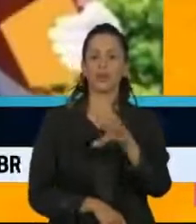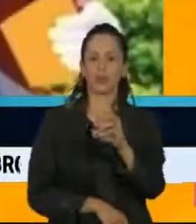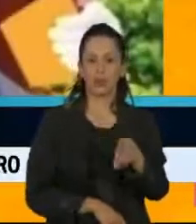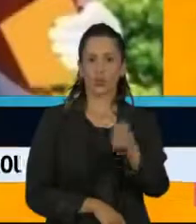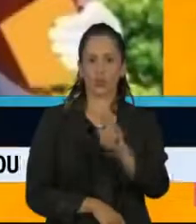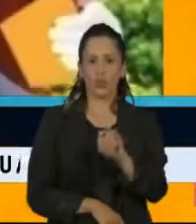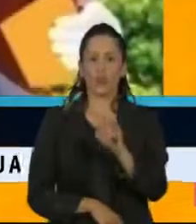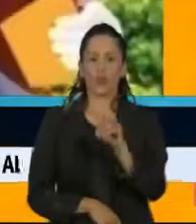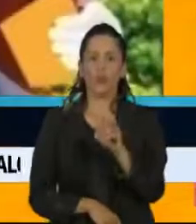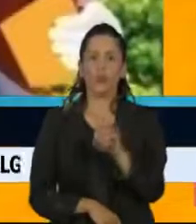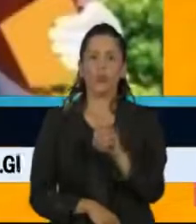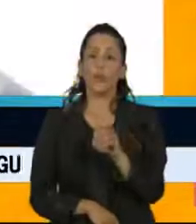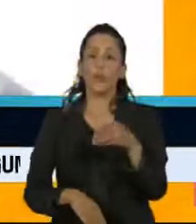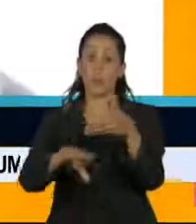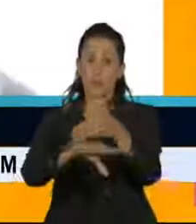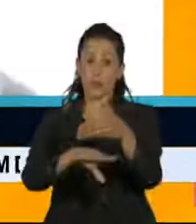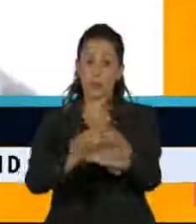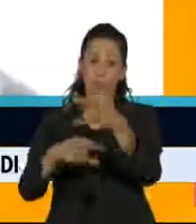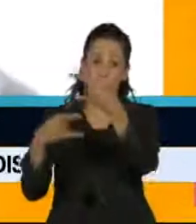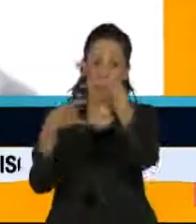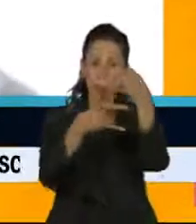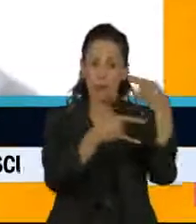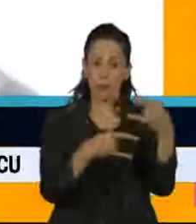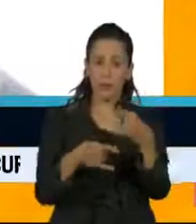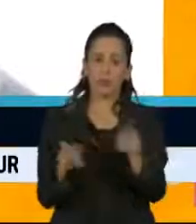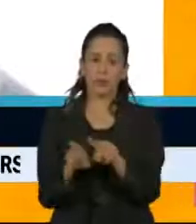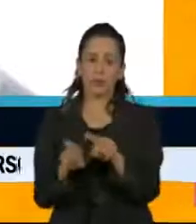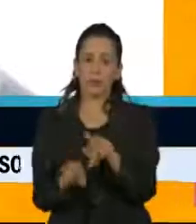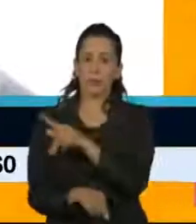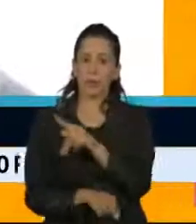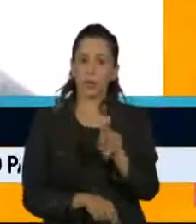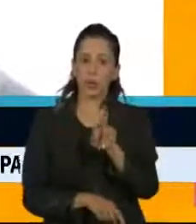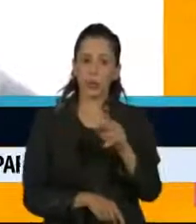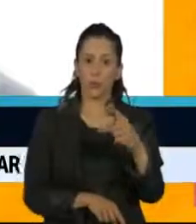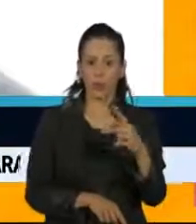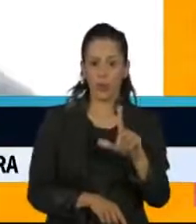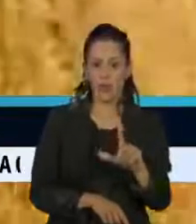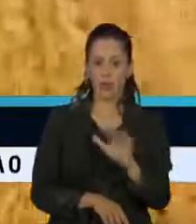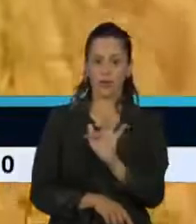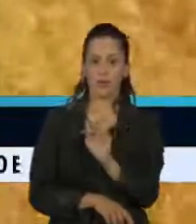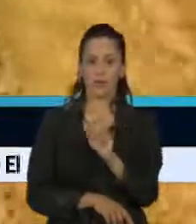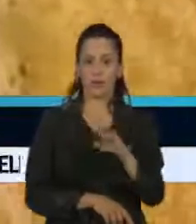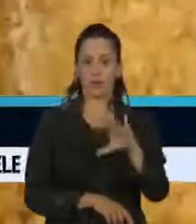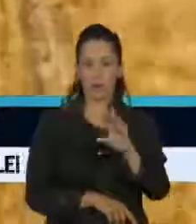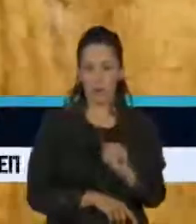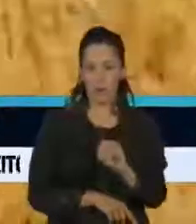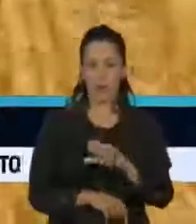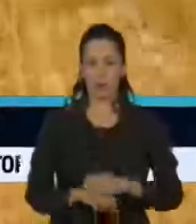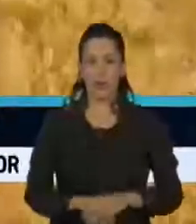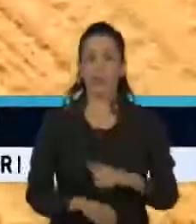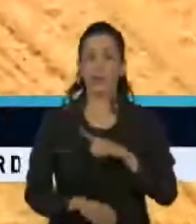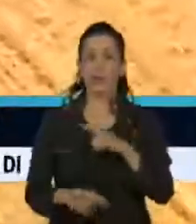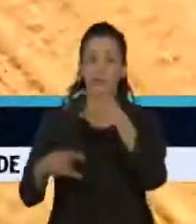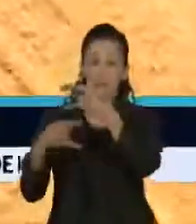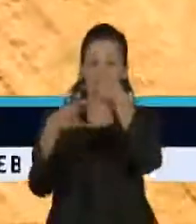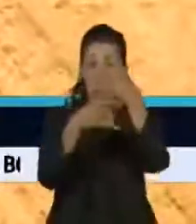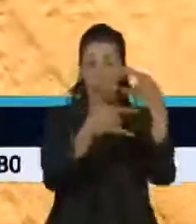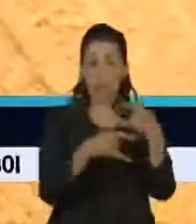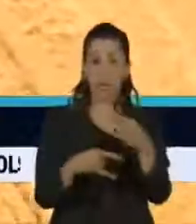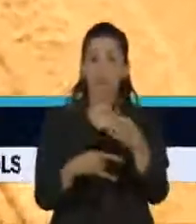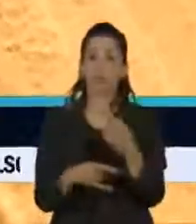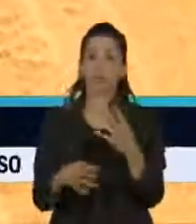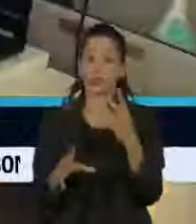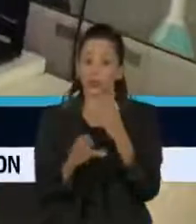Vazias, João César Rando, e o presidente da UPL Brasil, Fábio Torreta. A websérie terá 18 lives